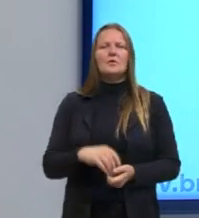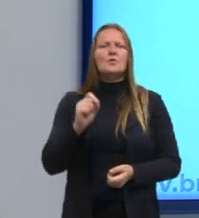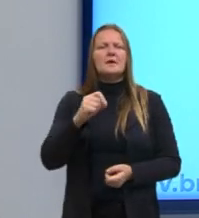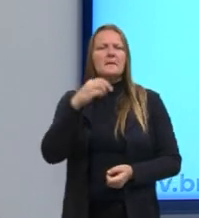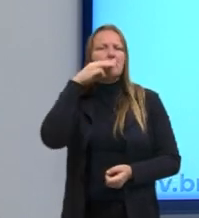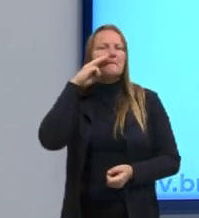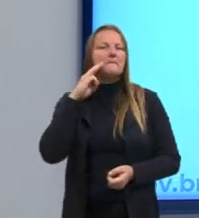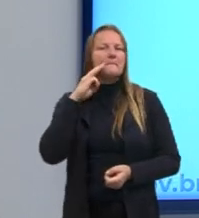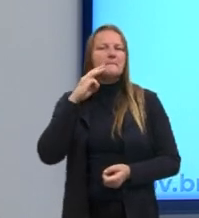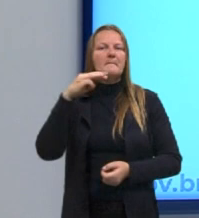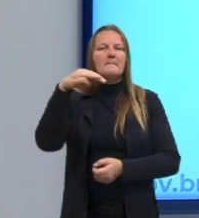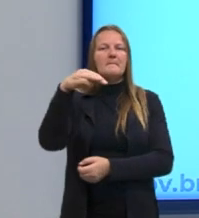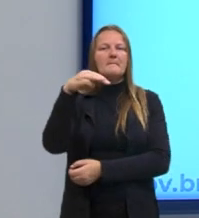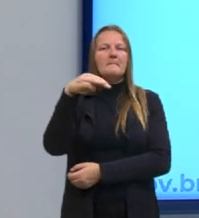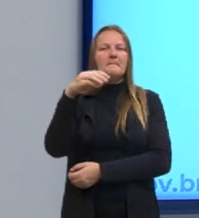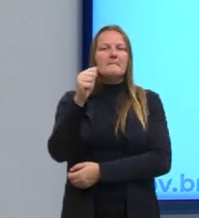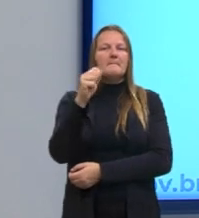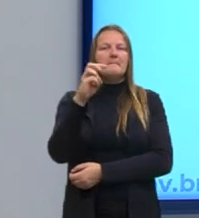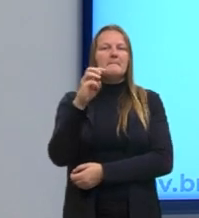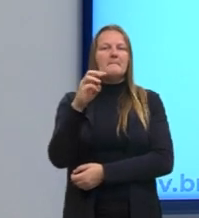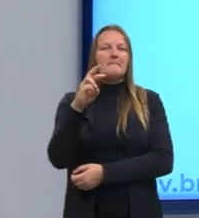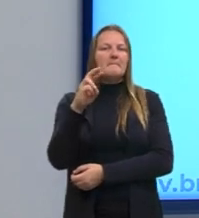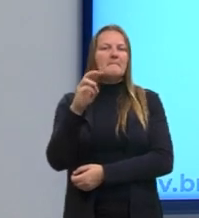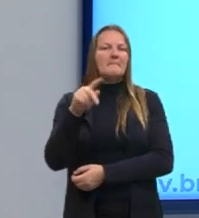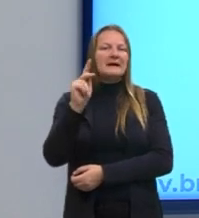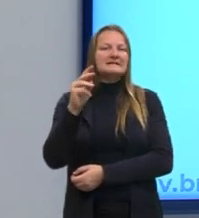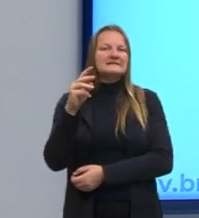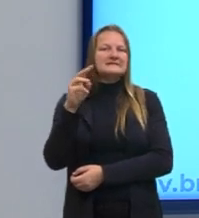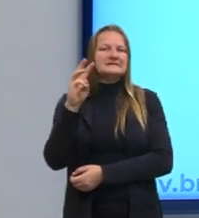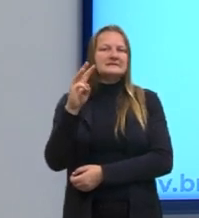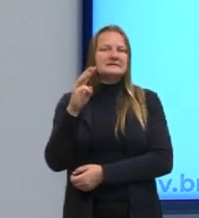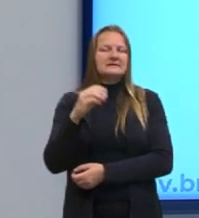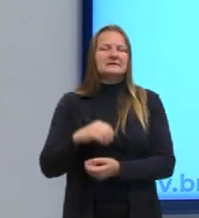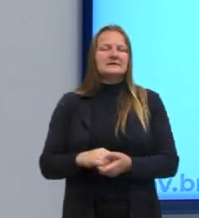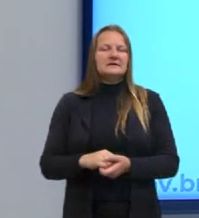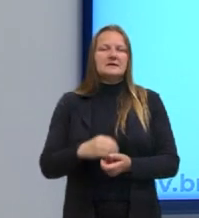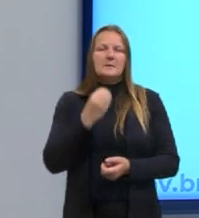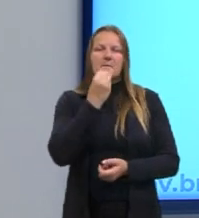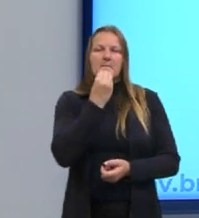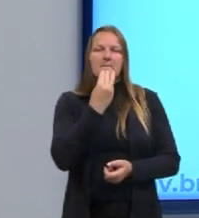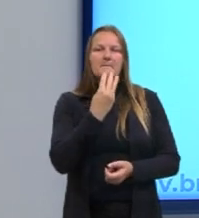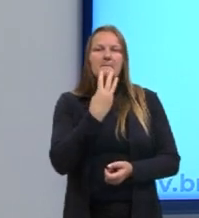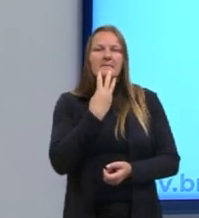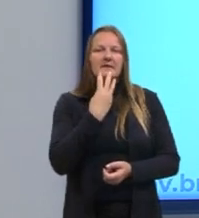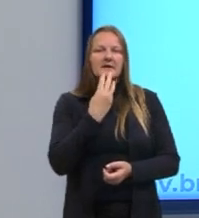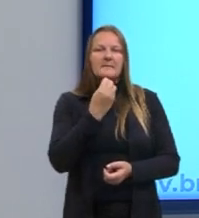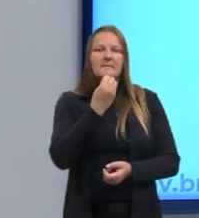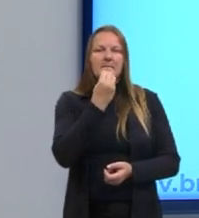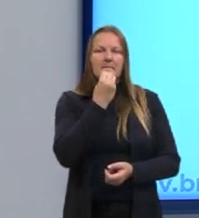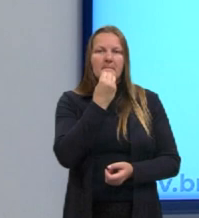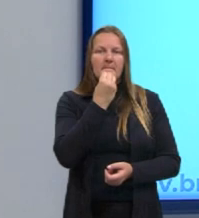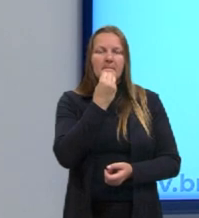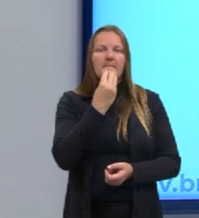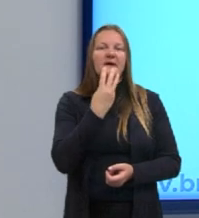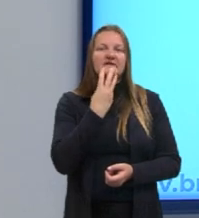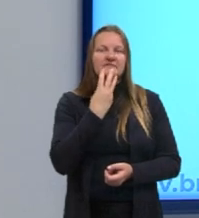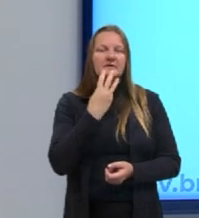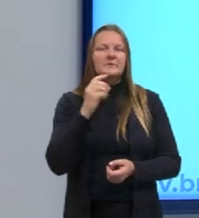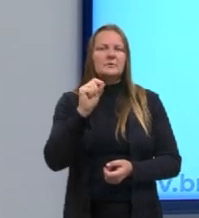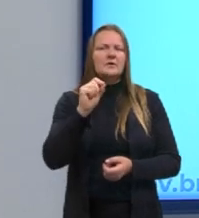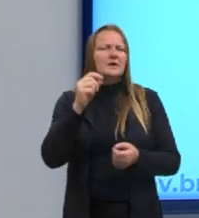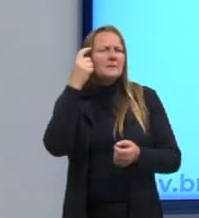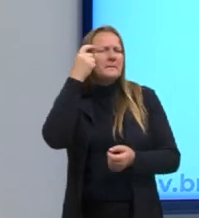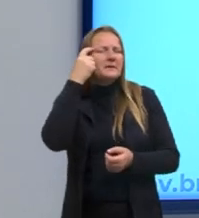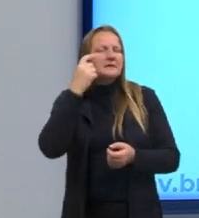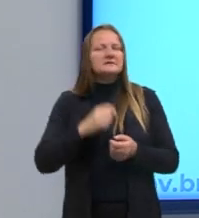Weber fala. Que há um desencantamento do mundo. Por quê? Porque, até então, essa visão escolástica